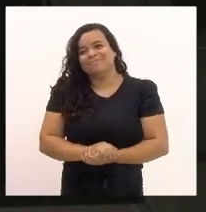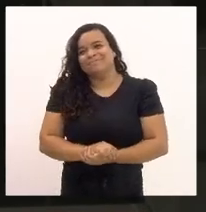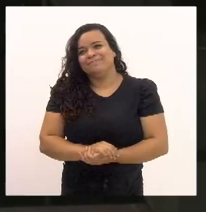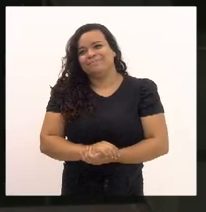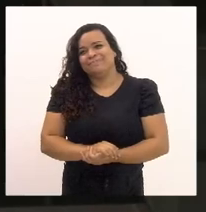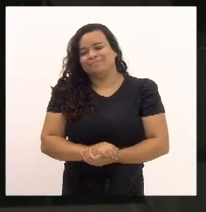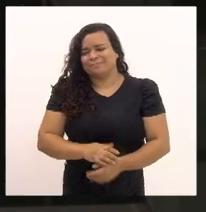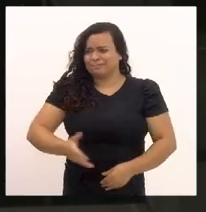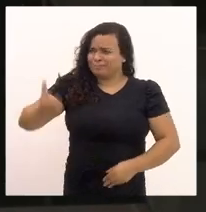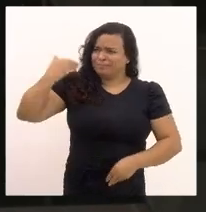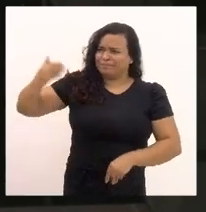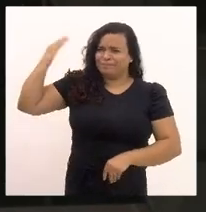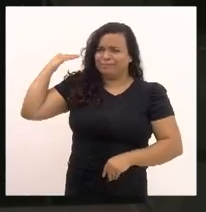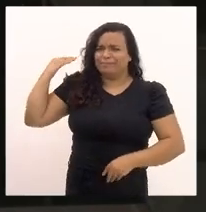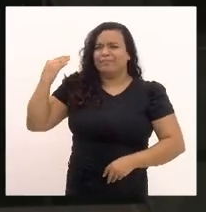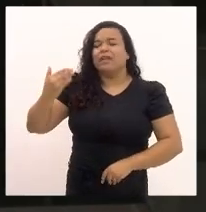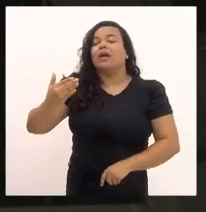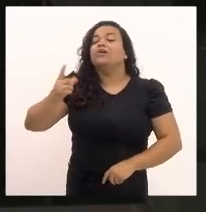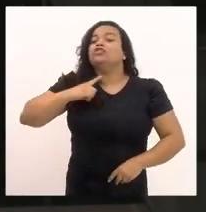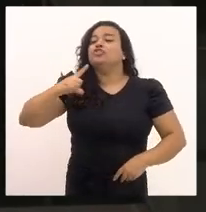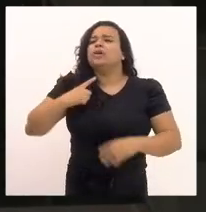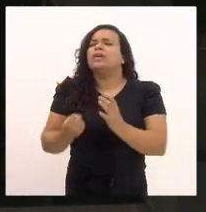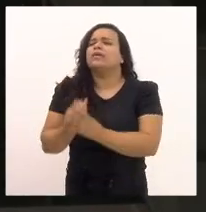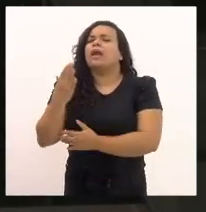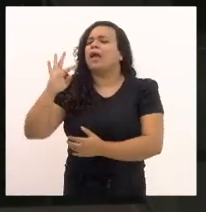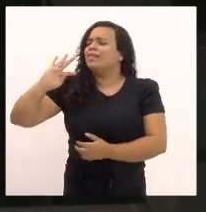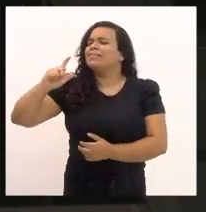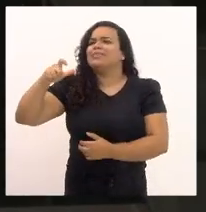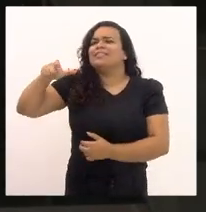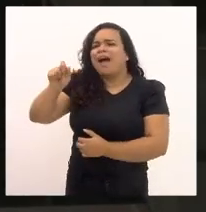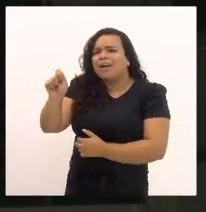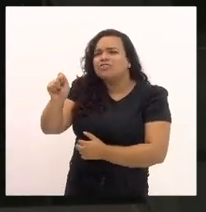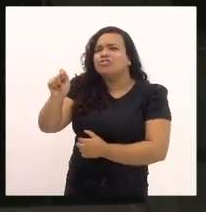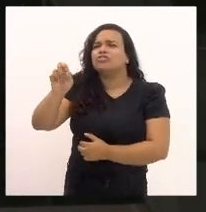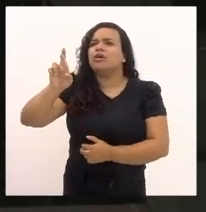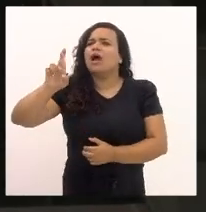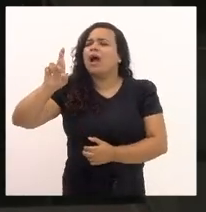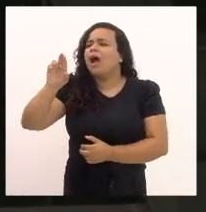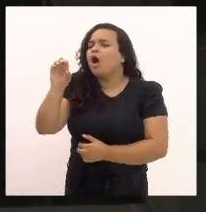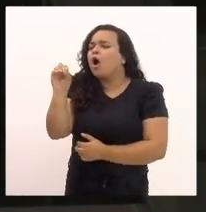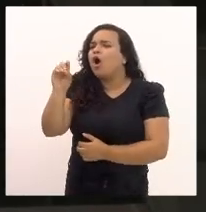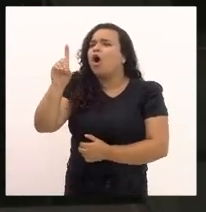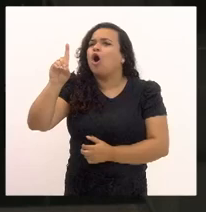existia a taxa rodoviária única, a TRU.